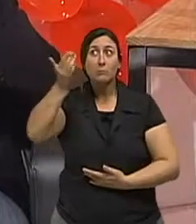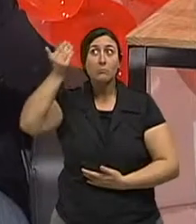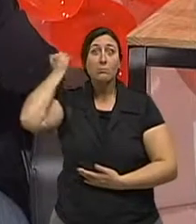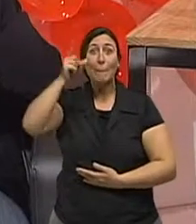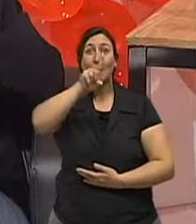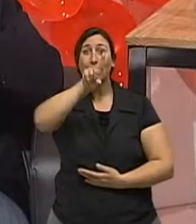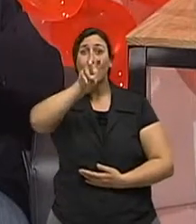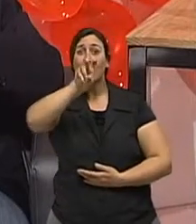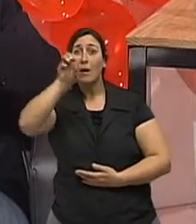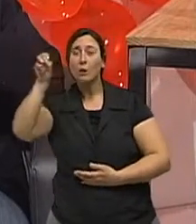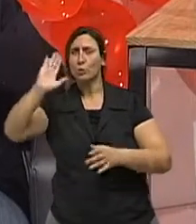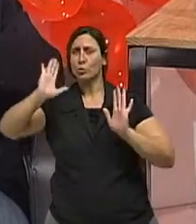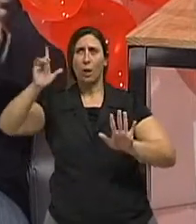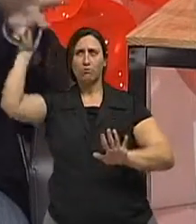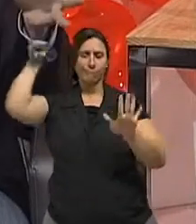roupa.